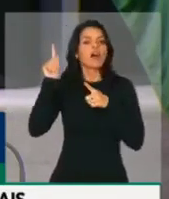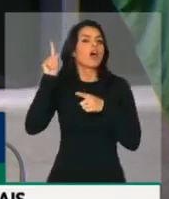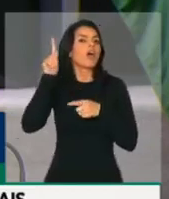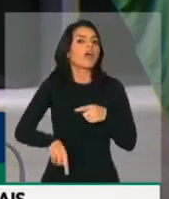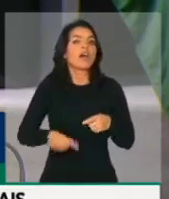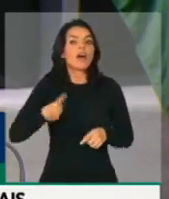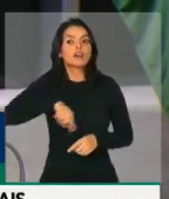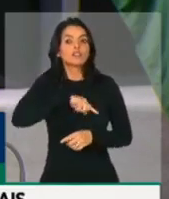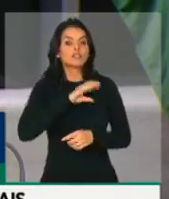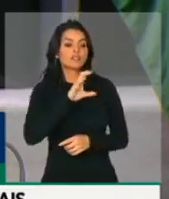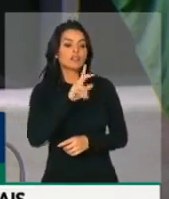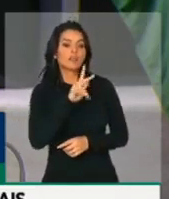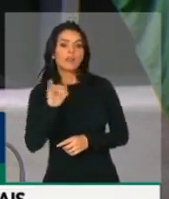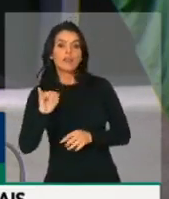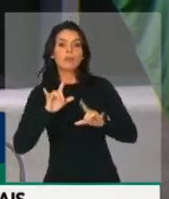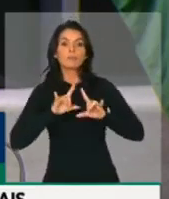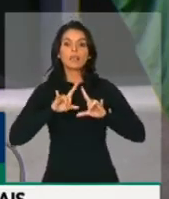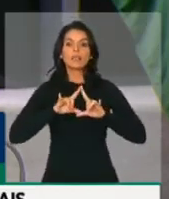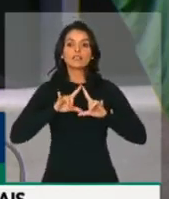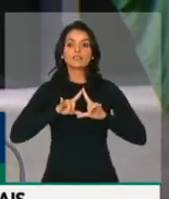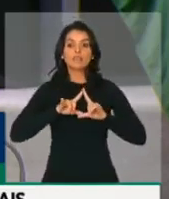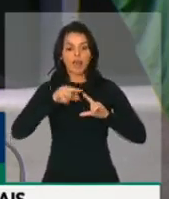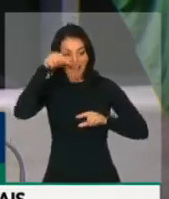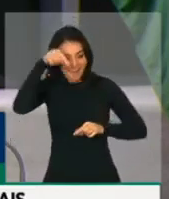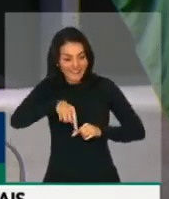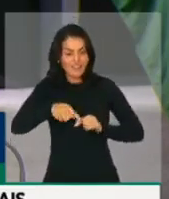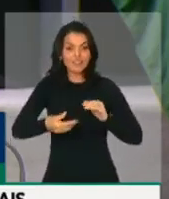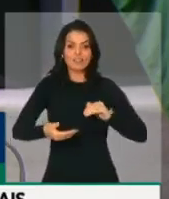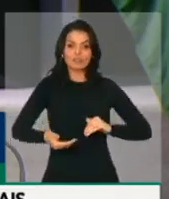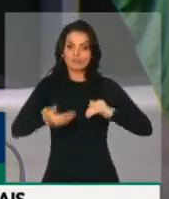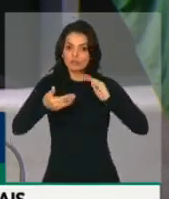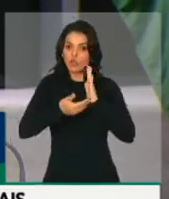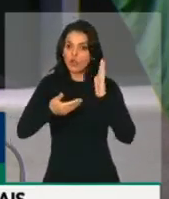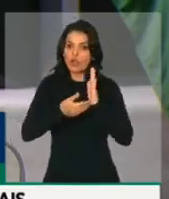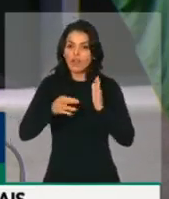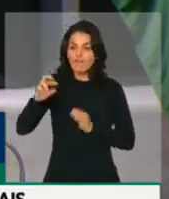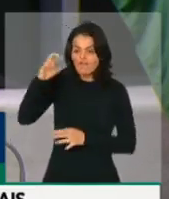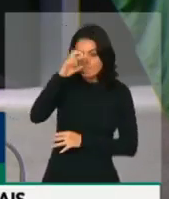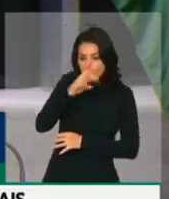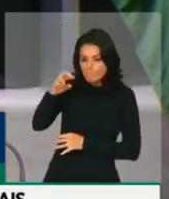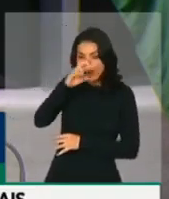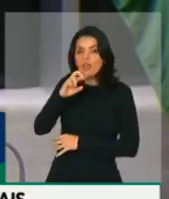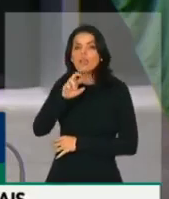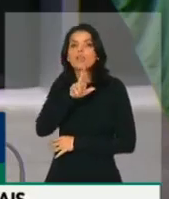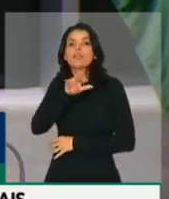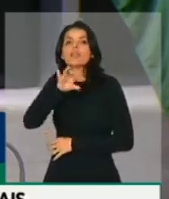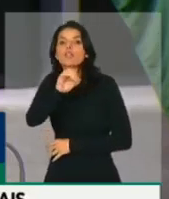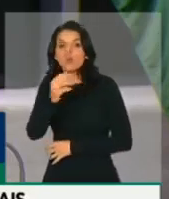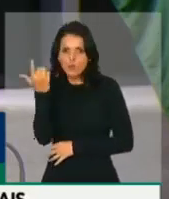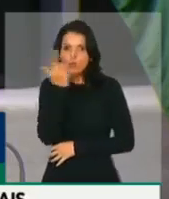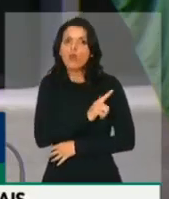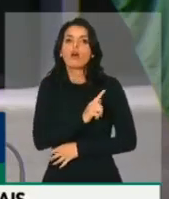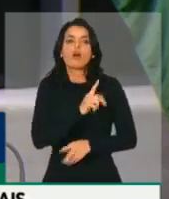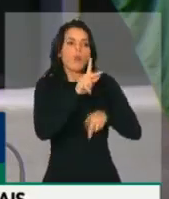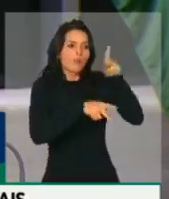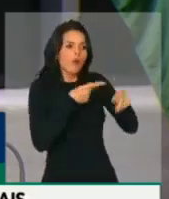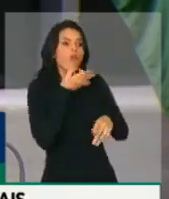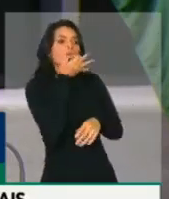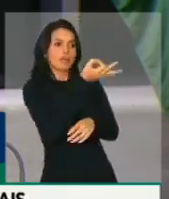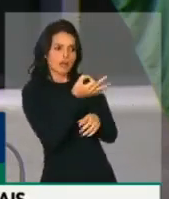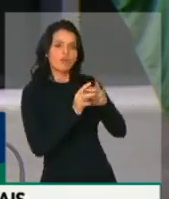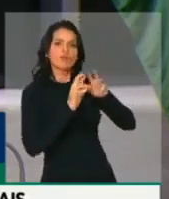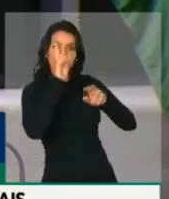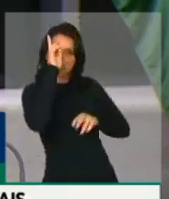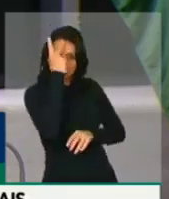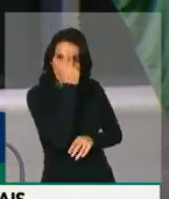abrir uma CPI da milícia, investigar, como nós fizemos no Rio de Janeiro e conseguimos mudar a opinião pública. Mas tem que tirar deles o poder